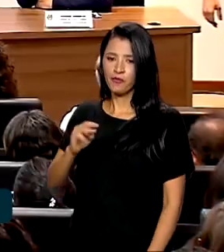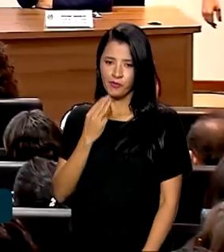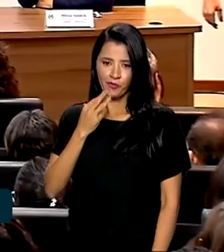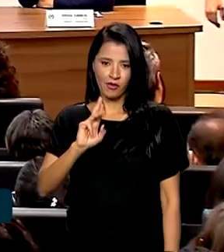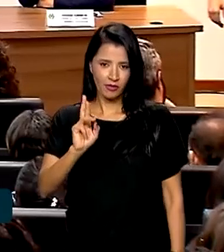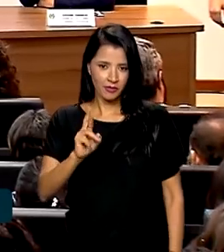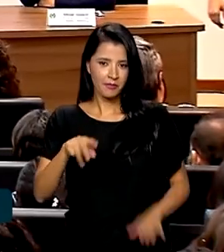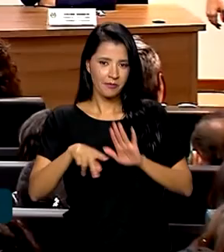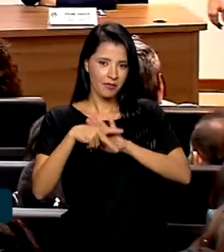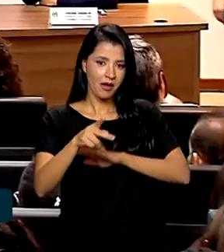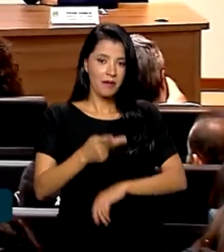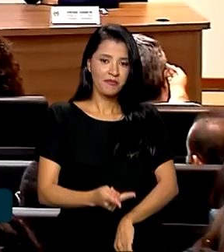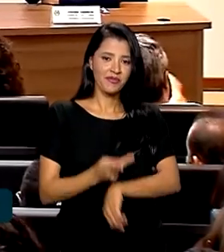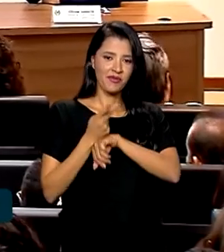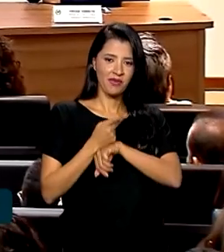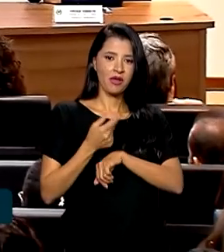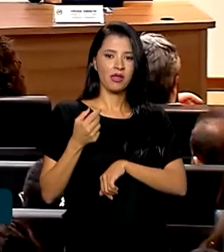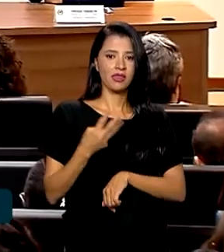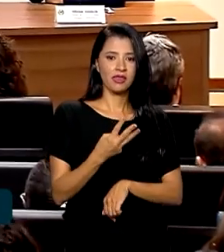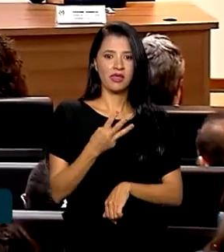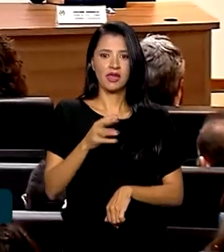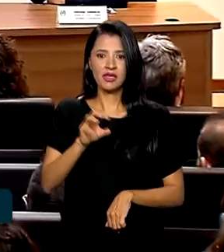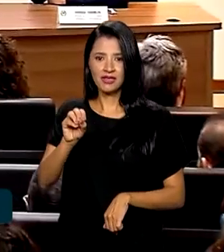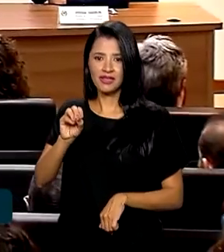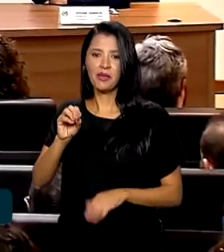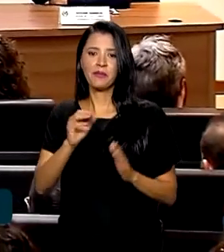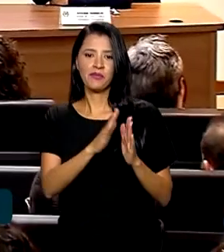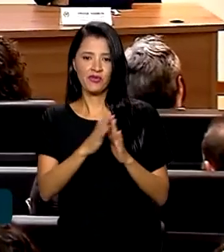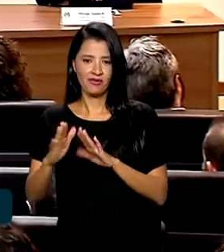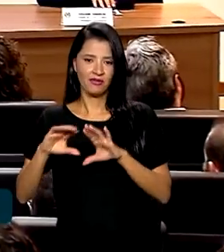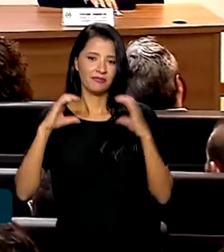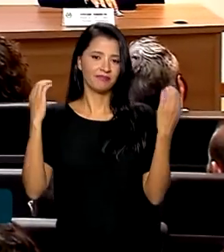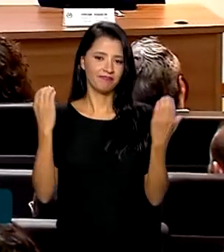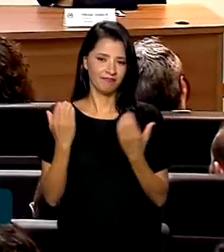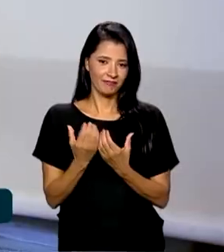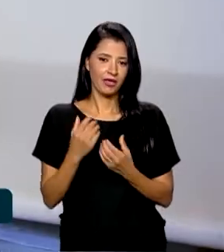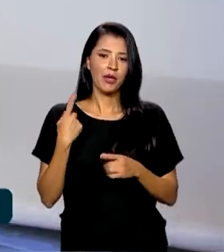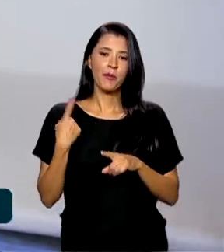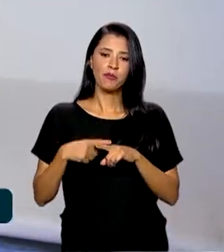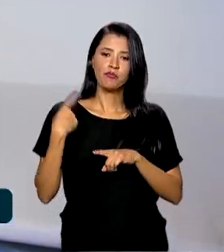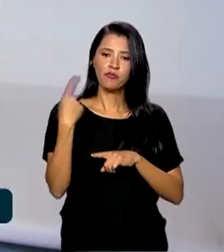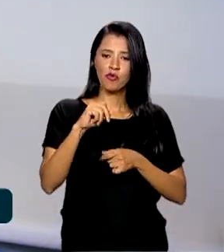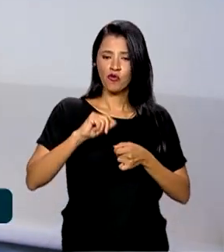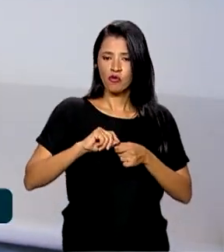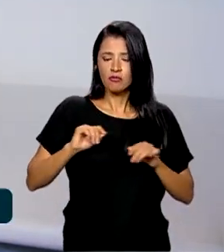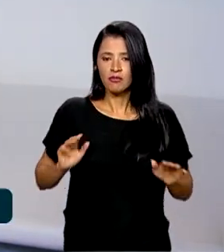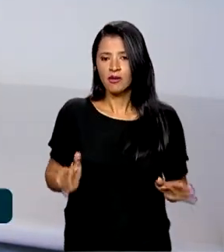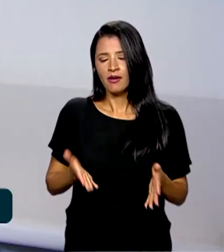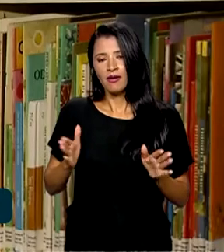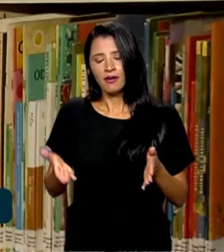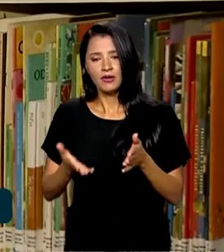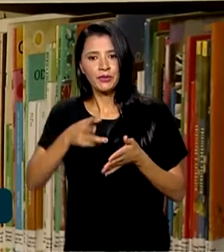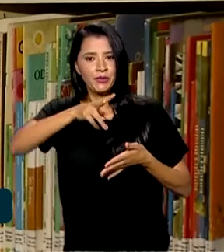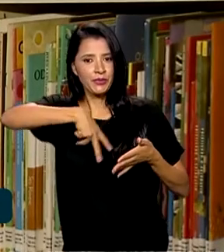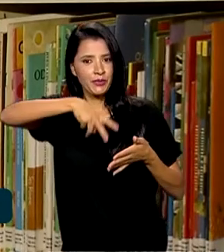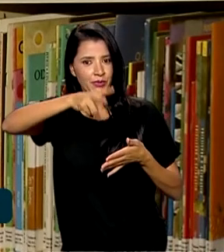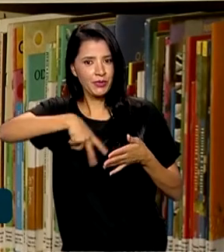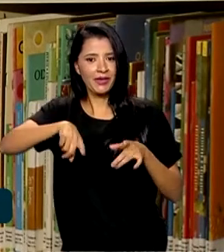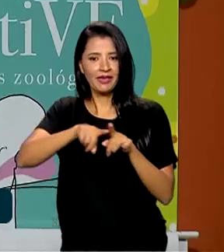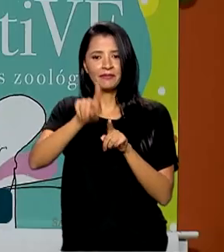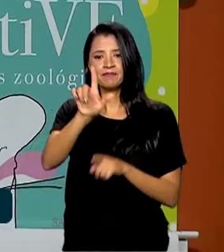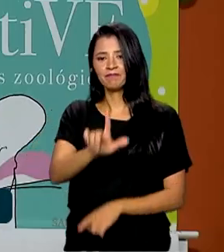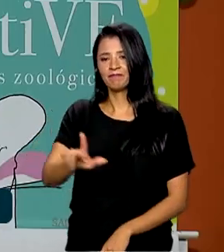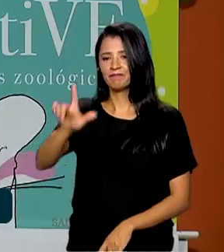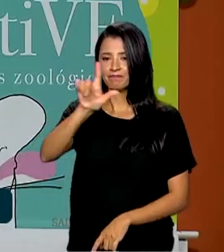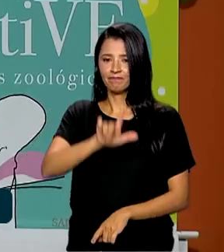para premiar 300 bibliotecas comunitárias por ações de promoção da leitura e literatura